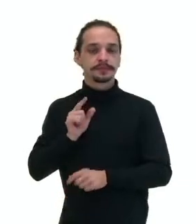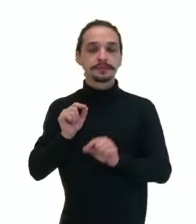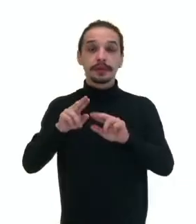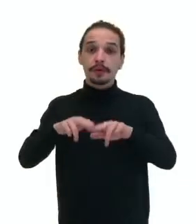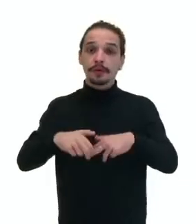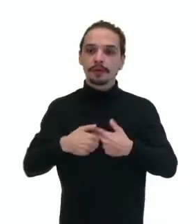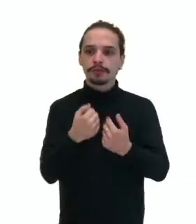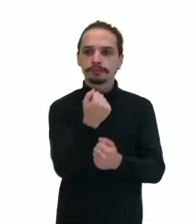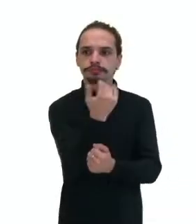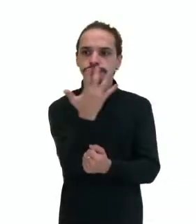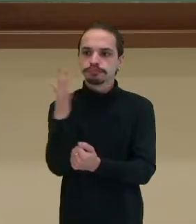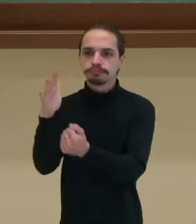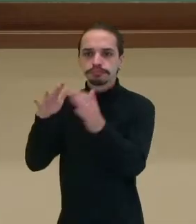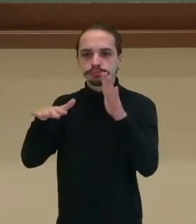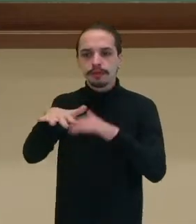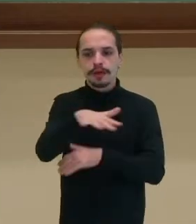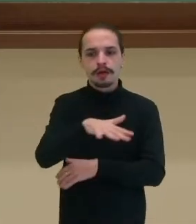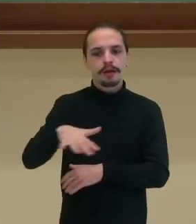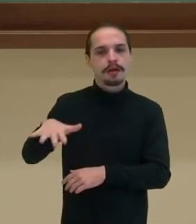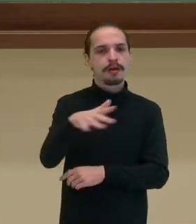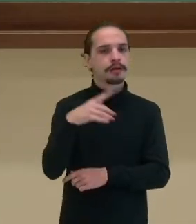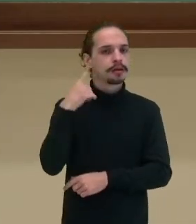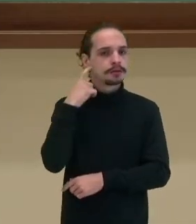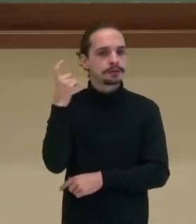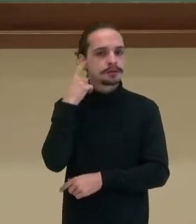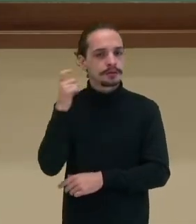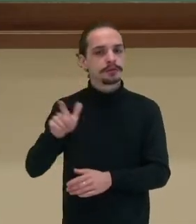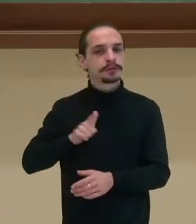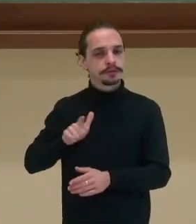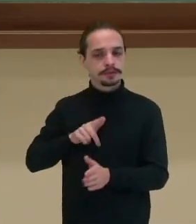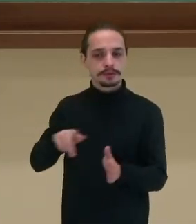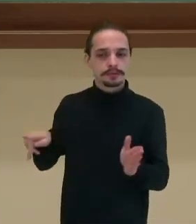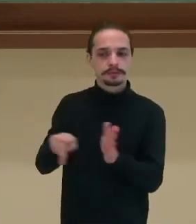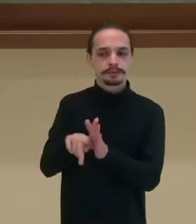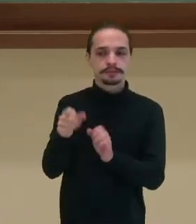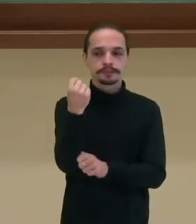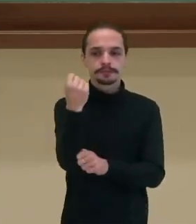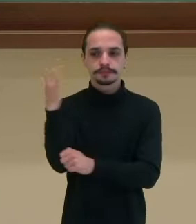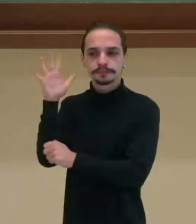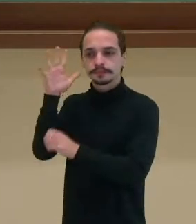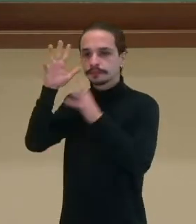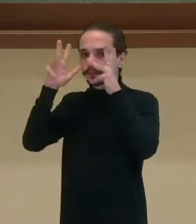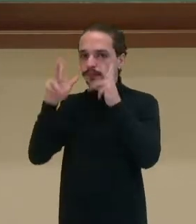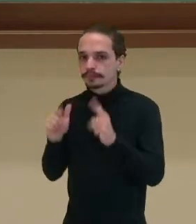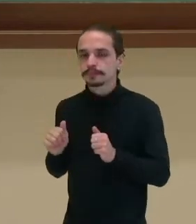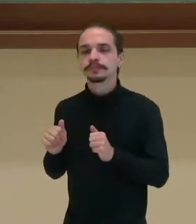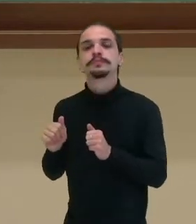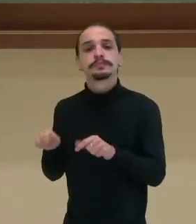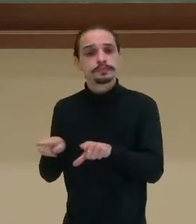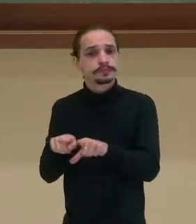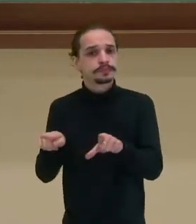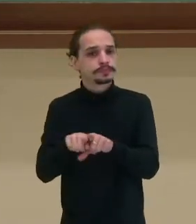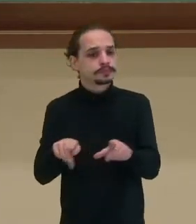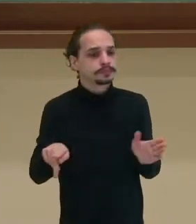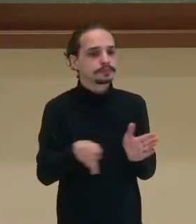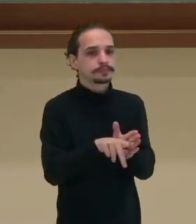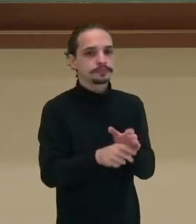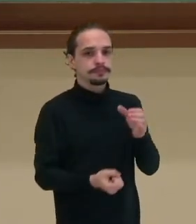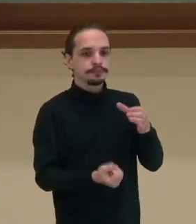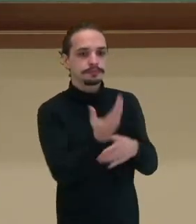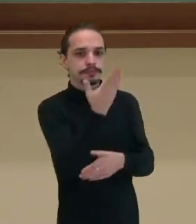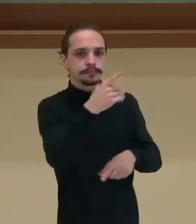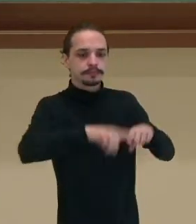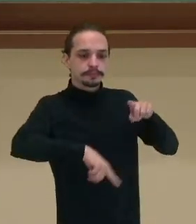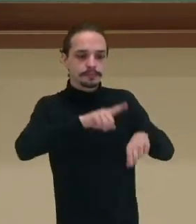sonora, ela está presente tanto nas coisas da natureza que a gente tem, os animais, os pássaros, como também em coisas inventadas. Instrumentos